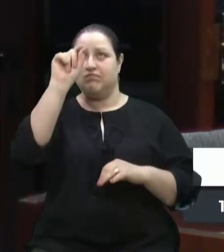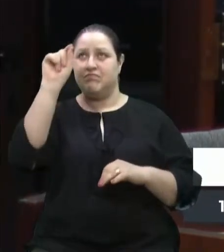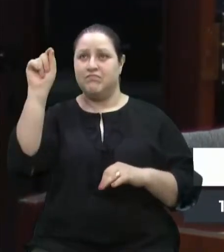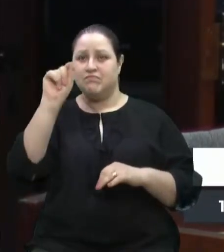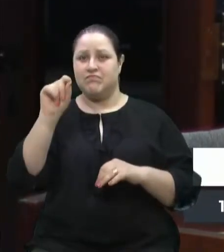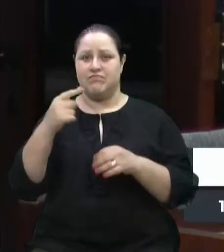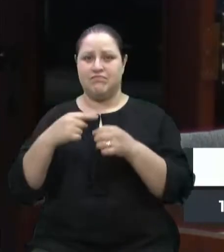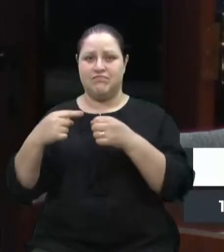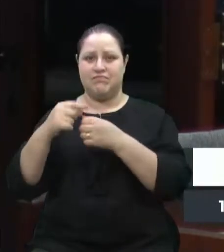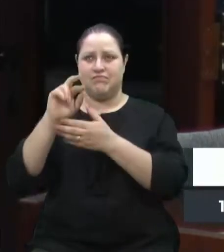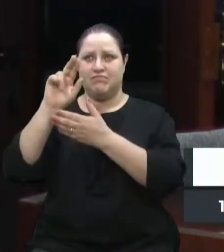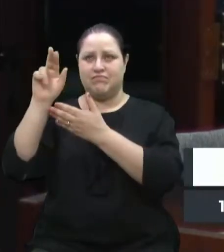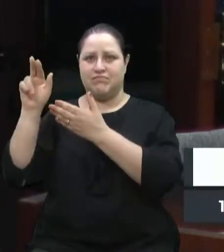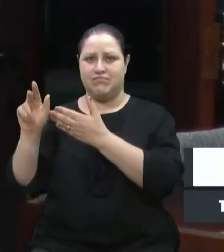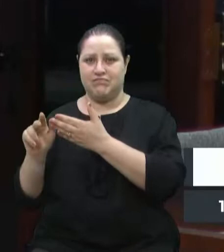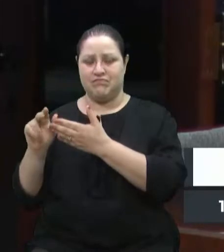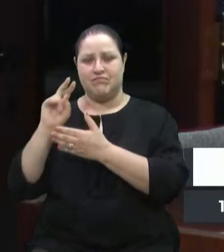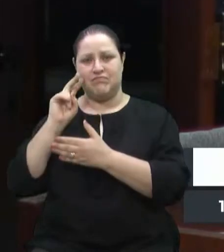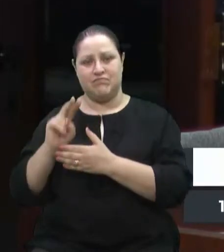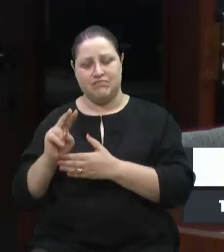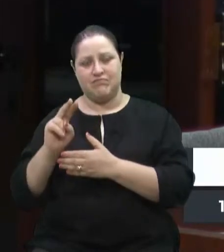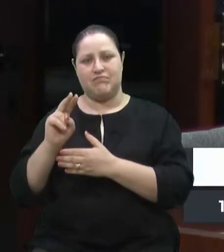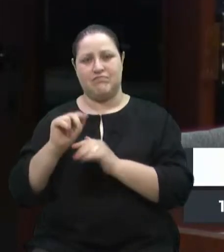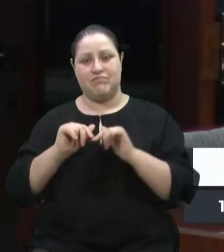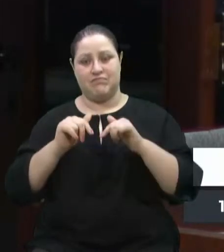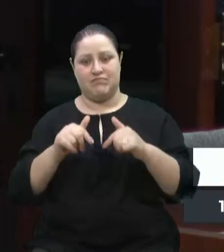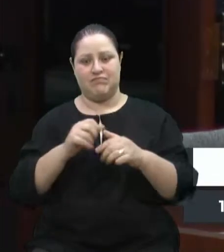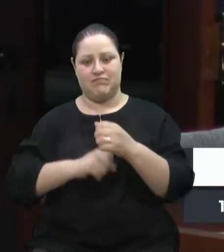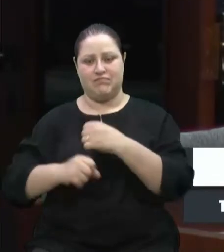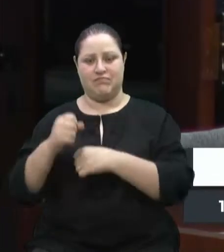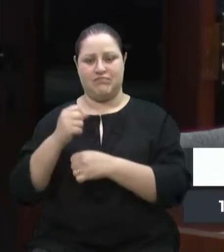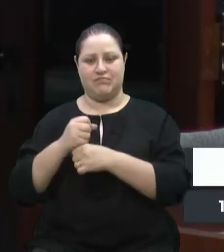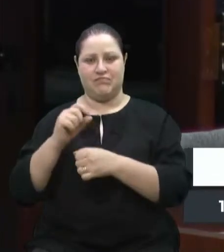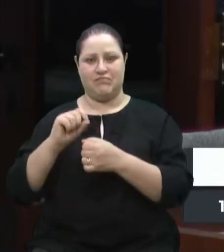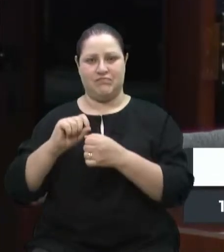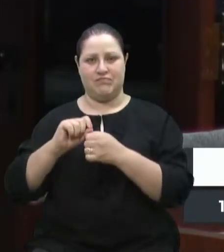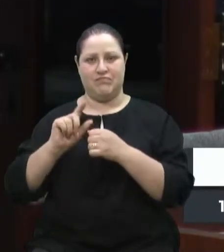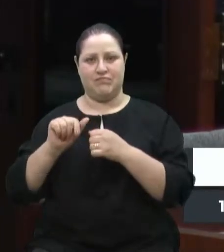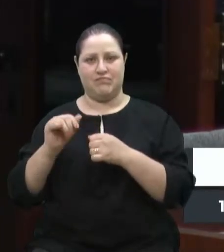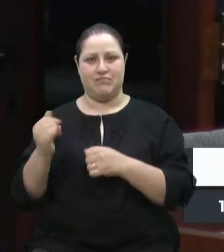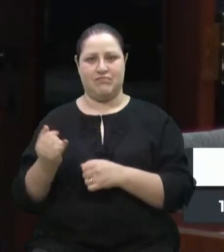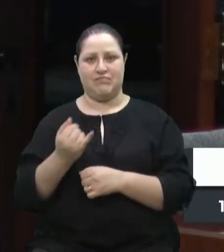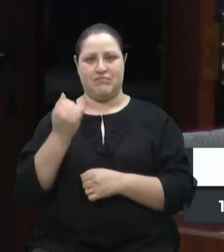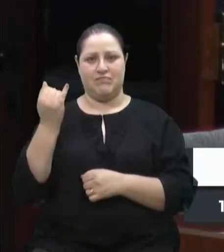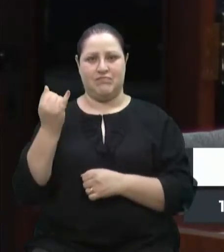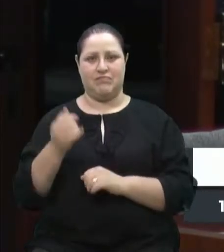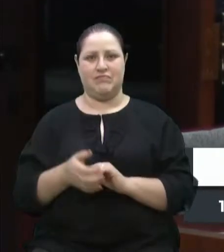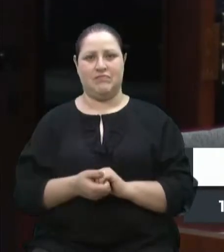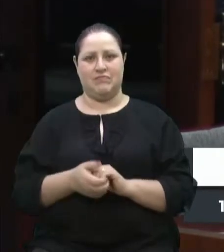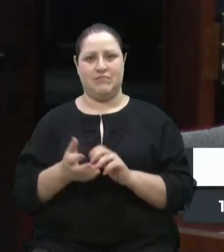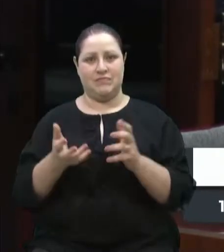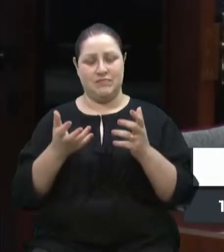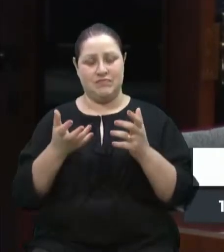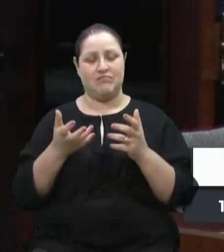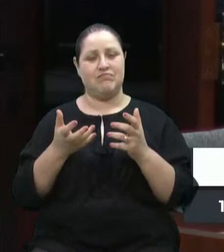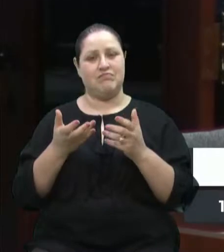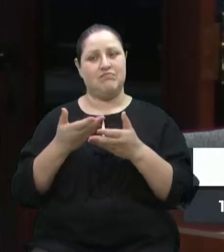importante a ação que nós fizemos no ano passado. Eu gostaria de dividir